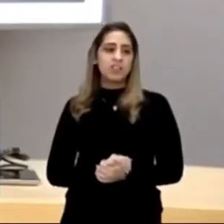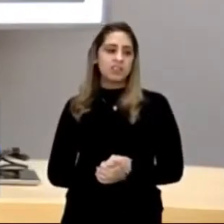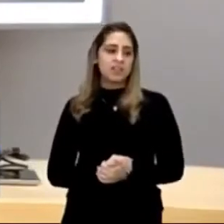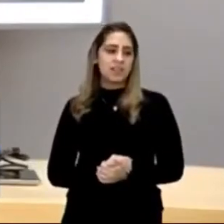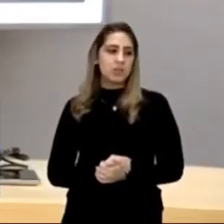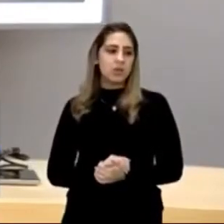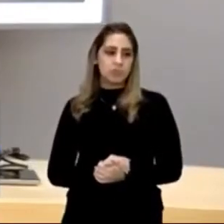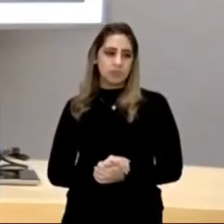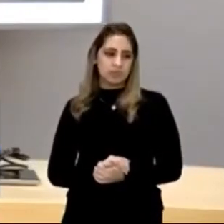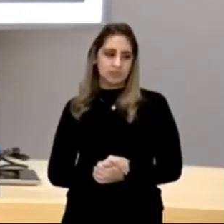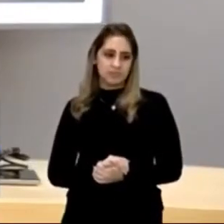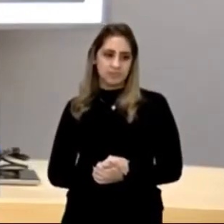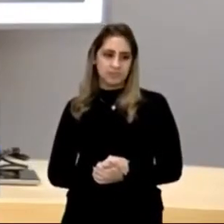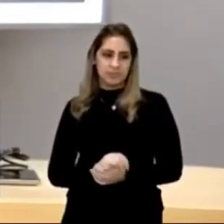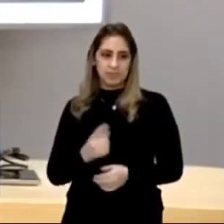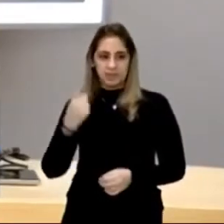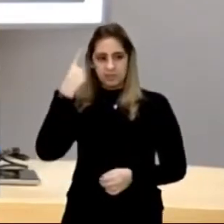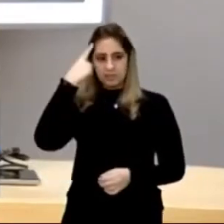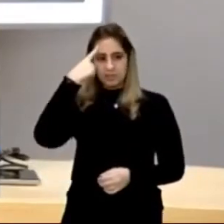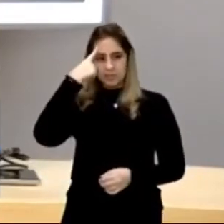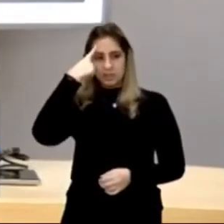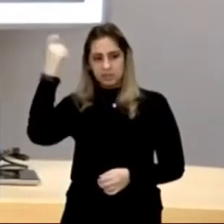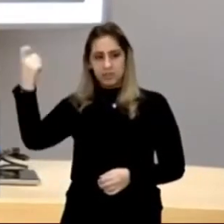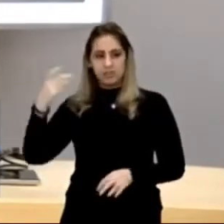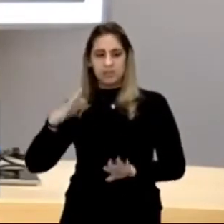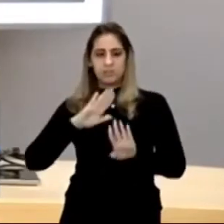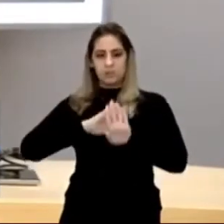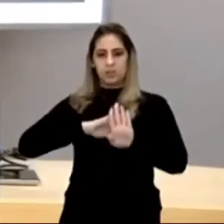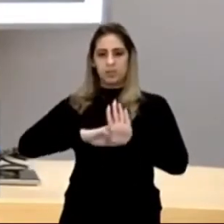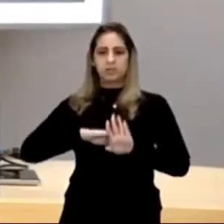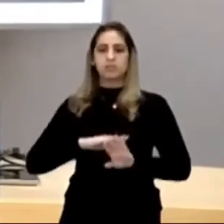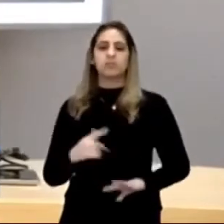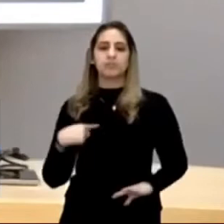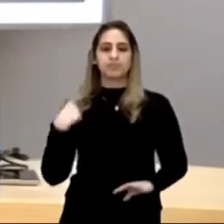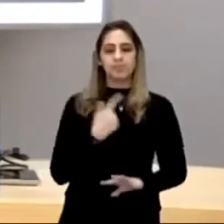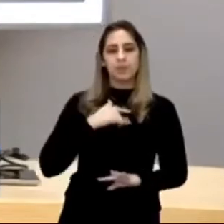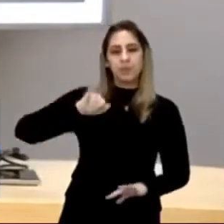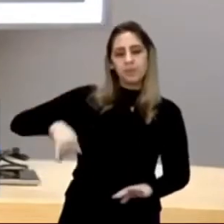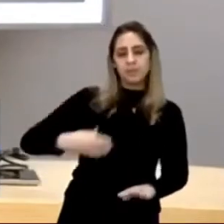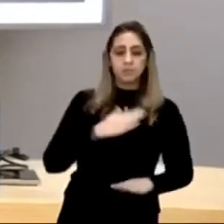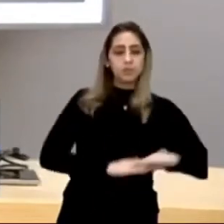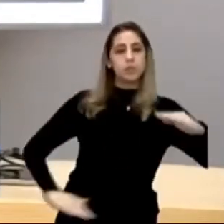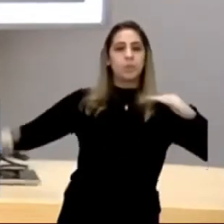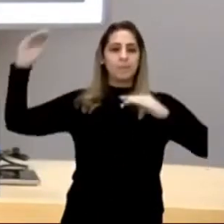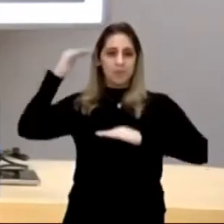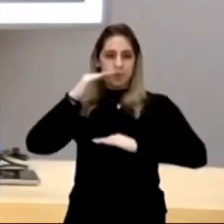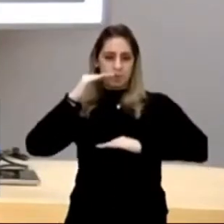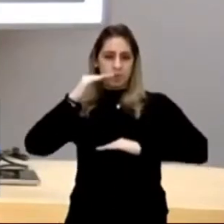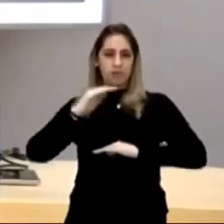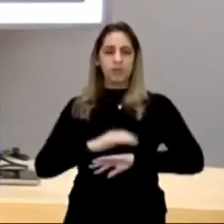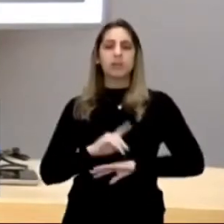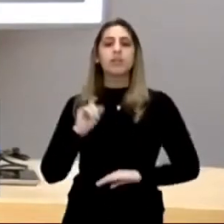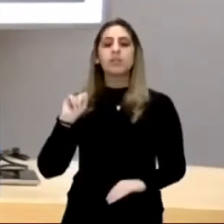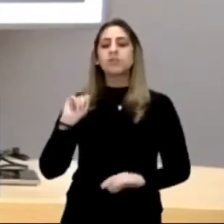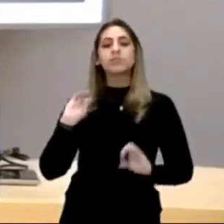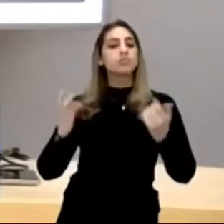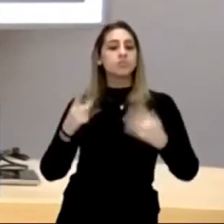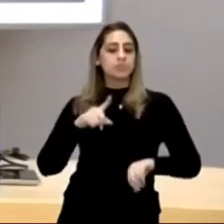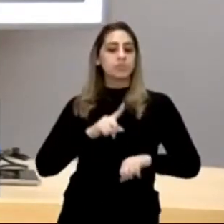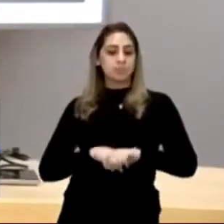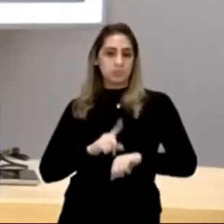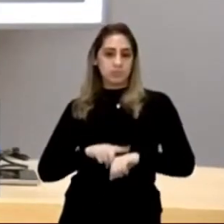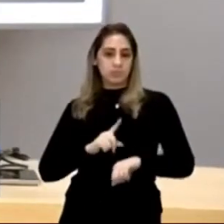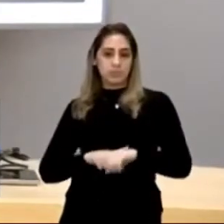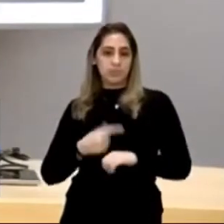português, o ocidental, o europeu, apresentando-se como superior, o que aconteceu nesse momento,